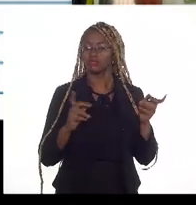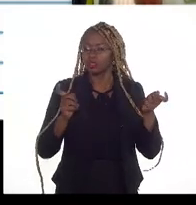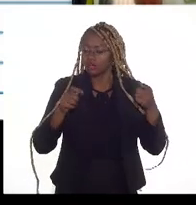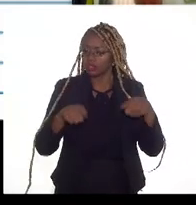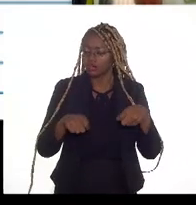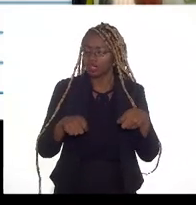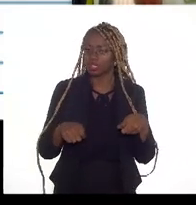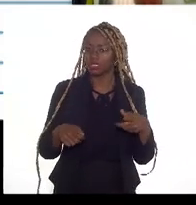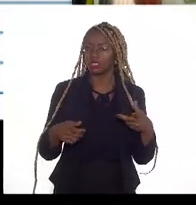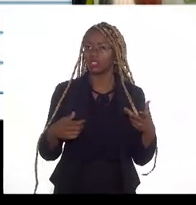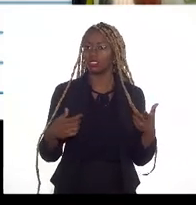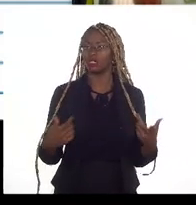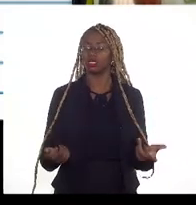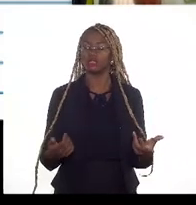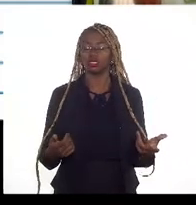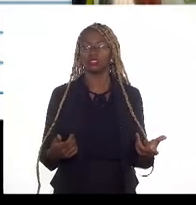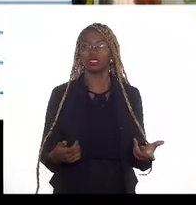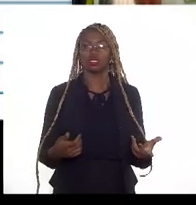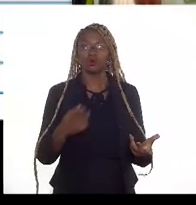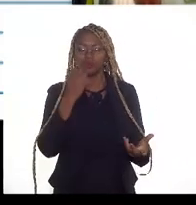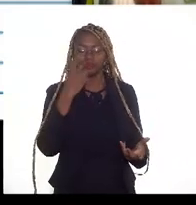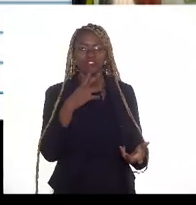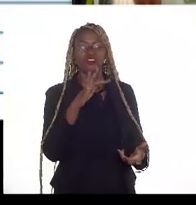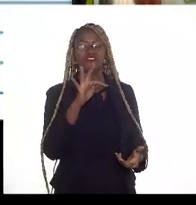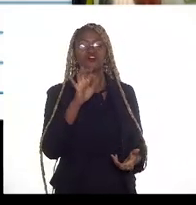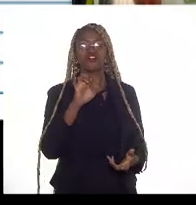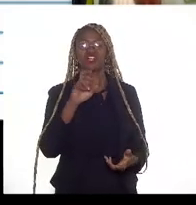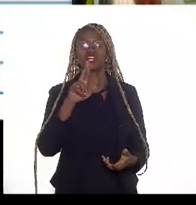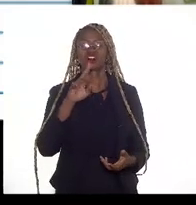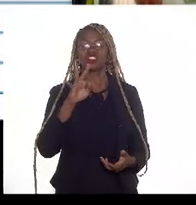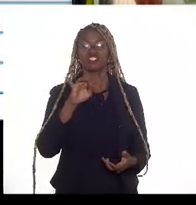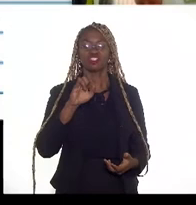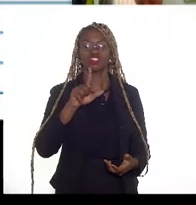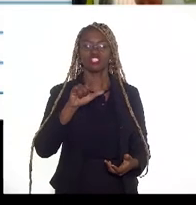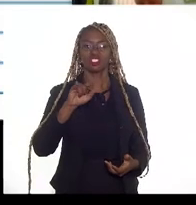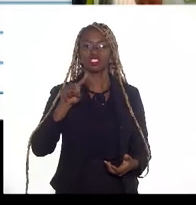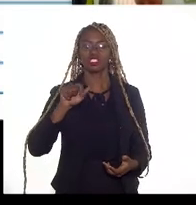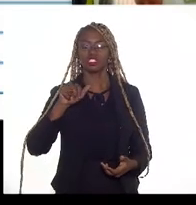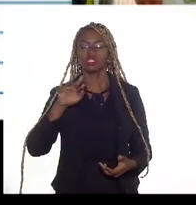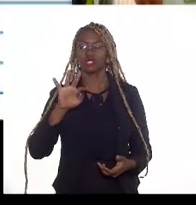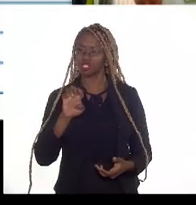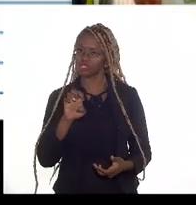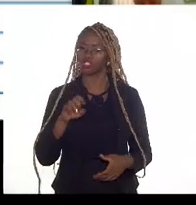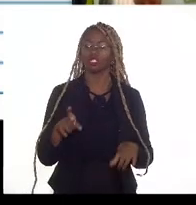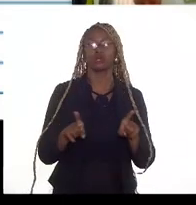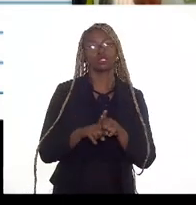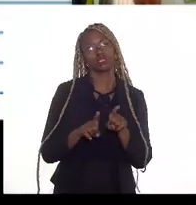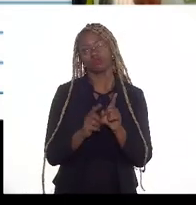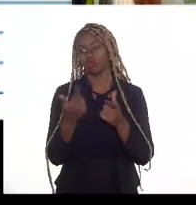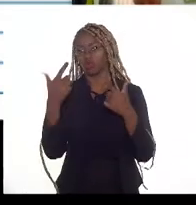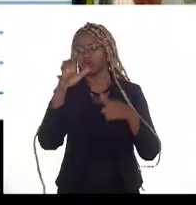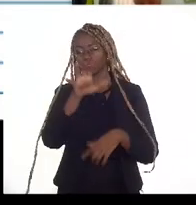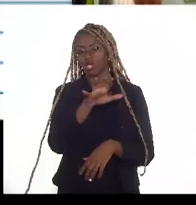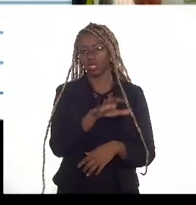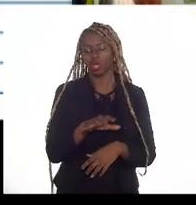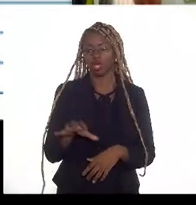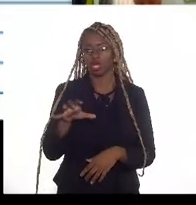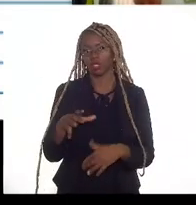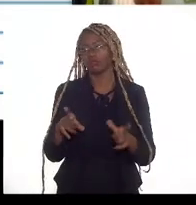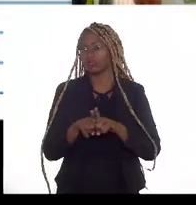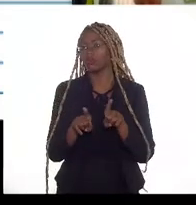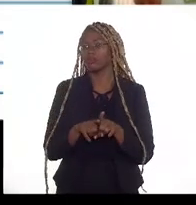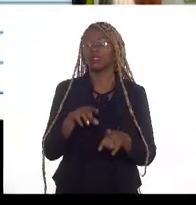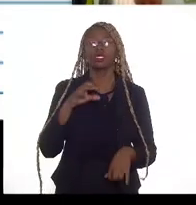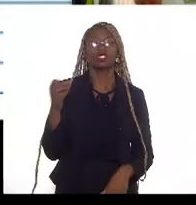possivelmente fertilizante, e setor de ferro e aço. E o setor termoelétrico, com